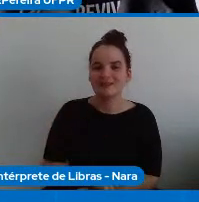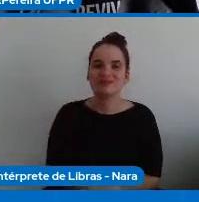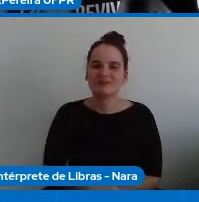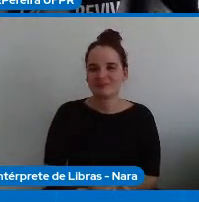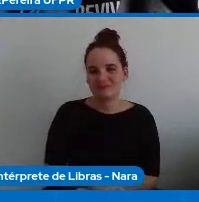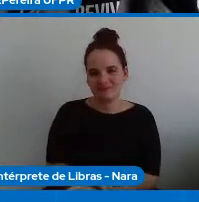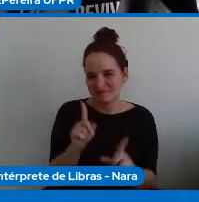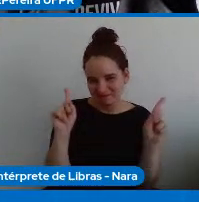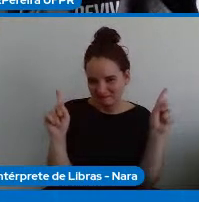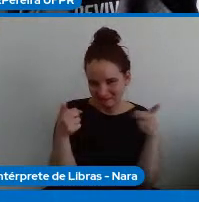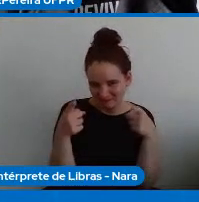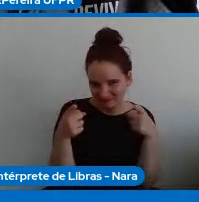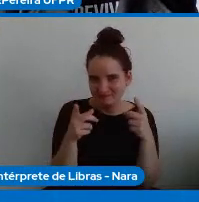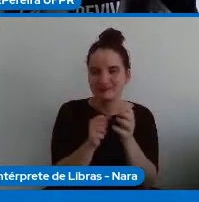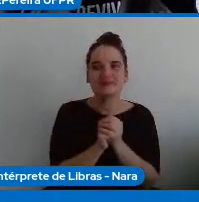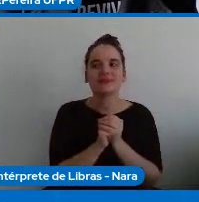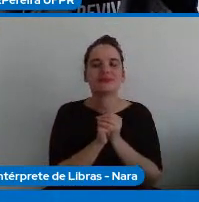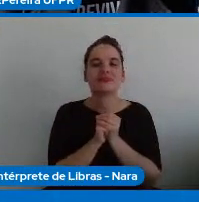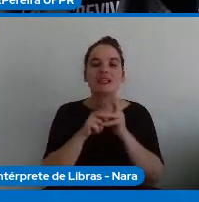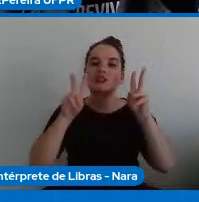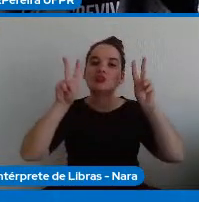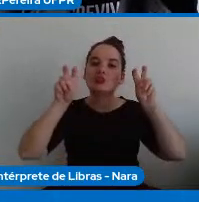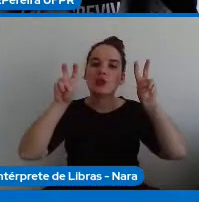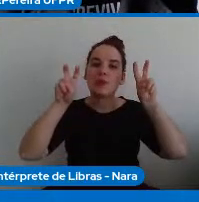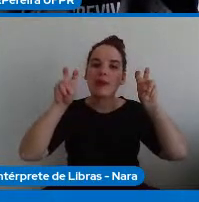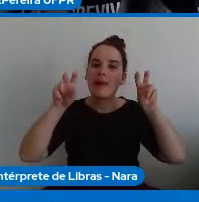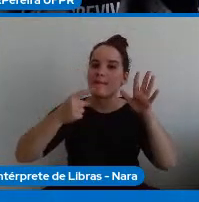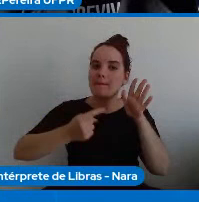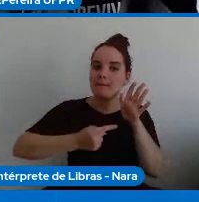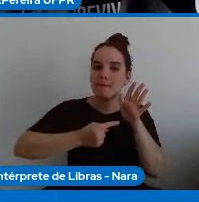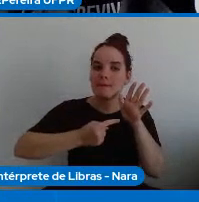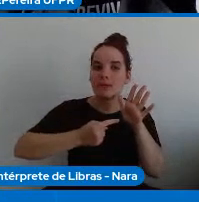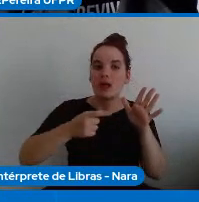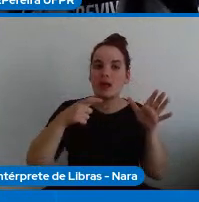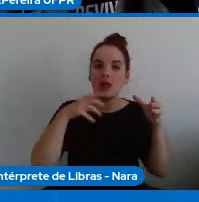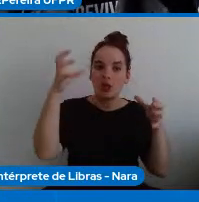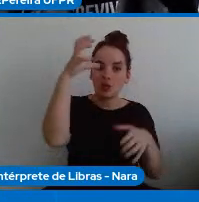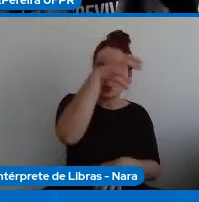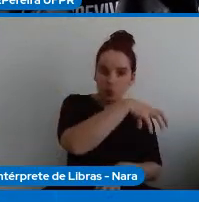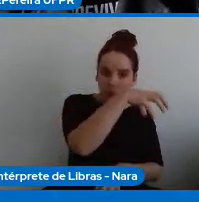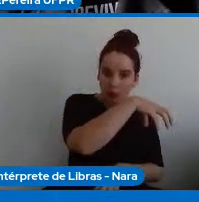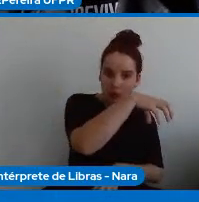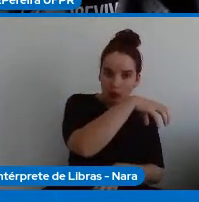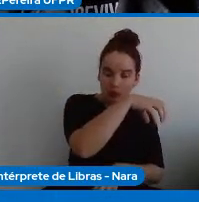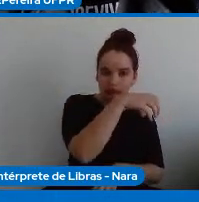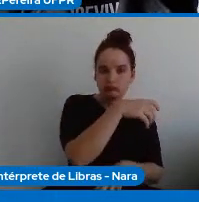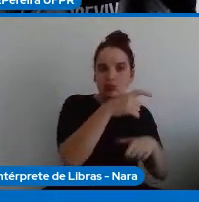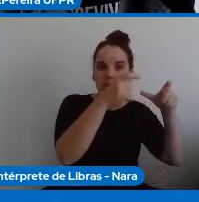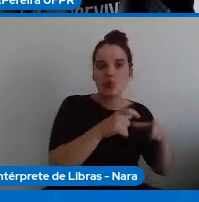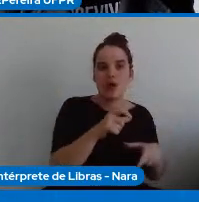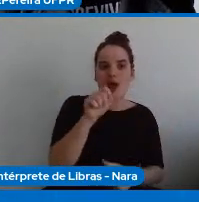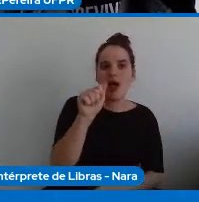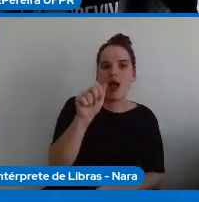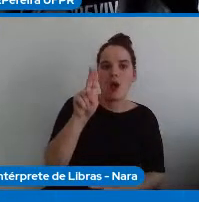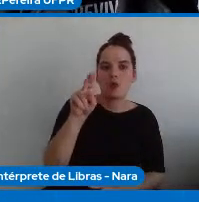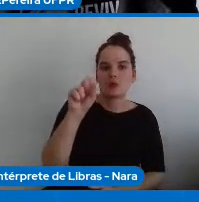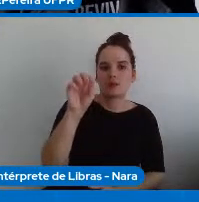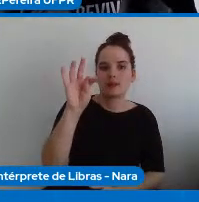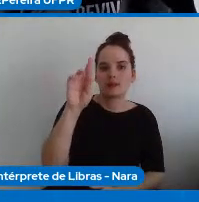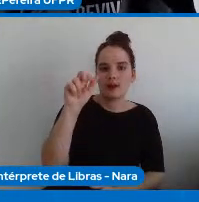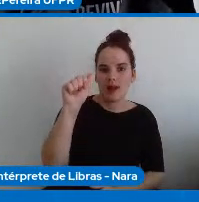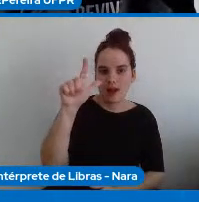sobre um dos primeiros contatos que uma tribo de aborígenes australianos, os Ereworont,